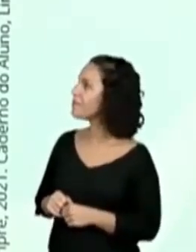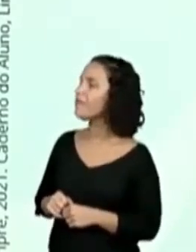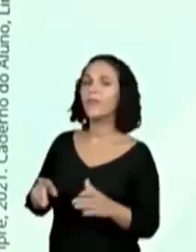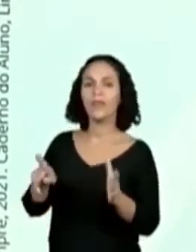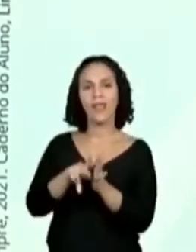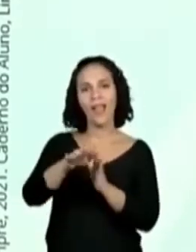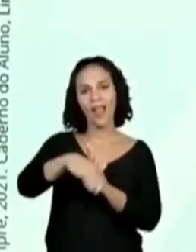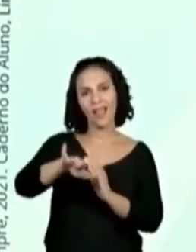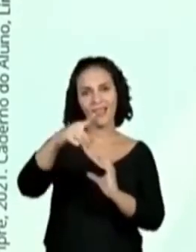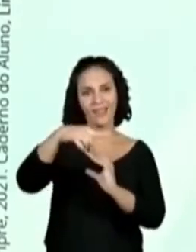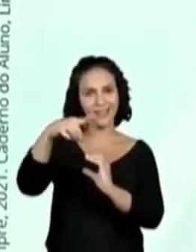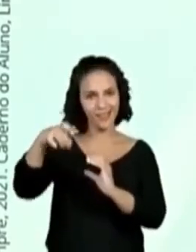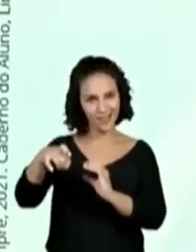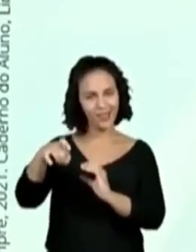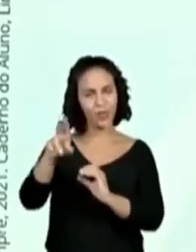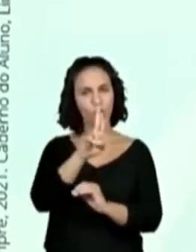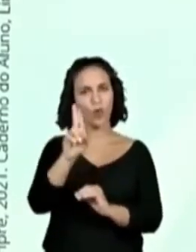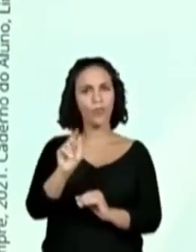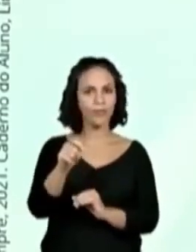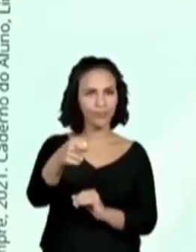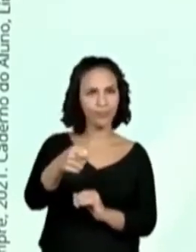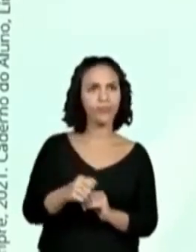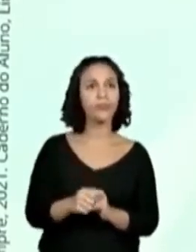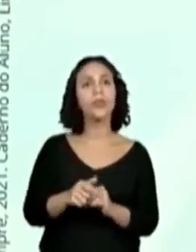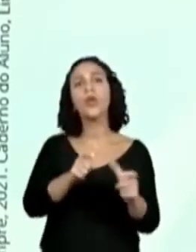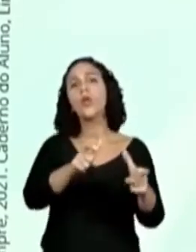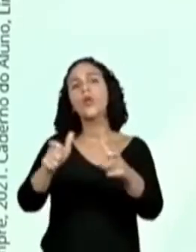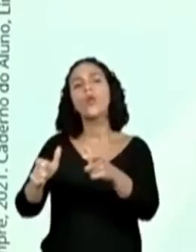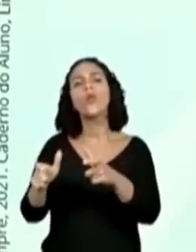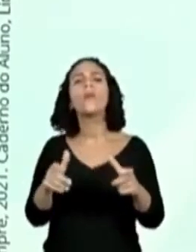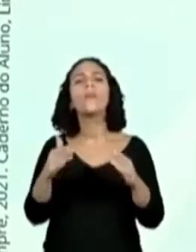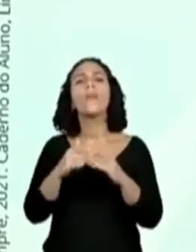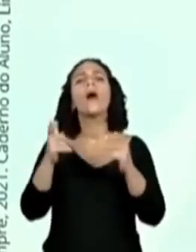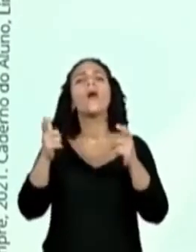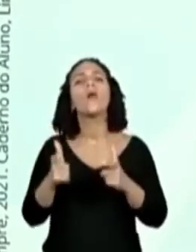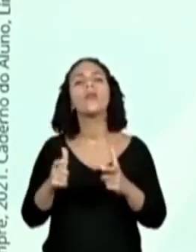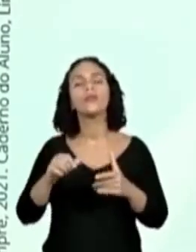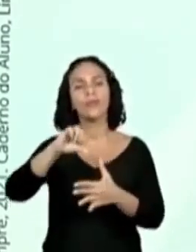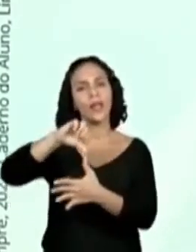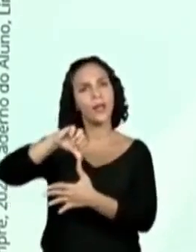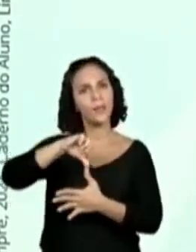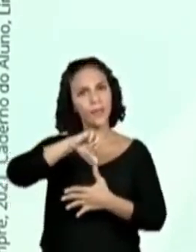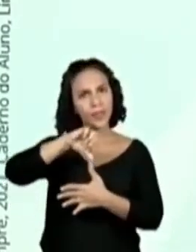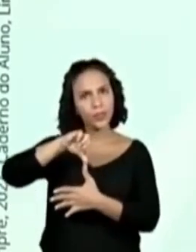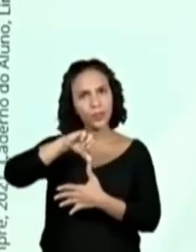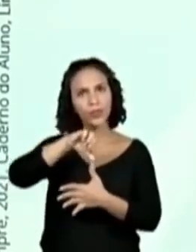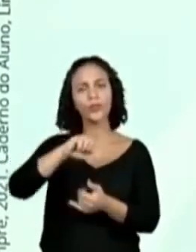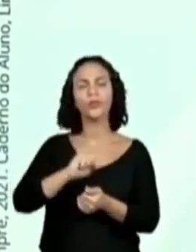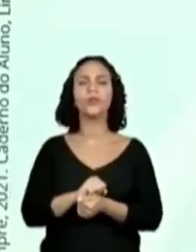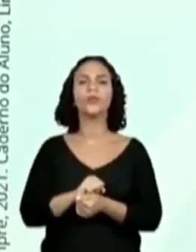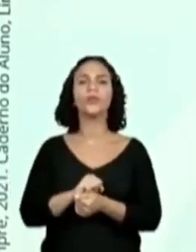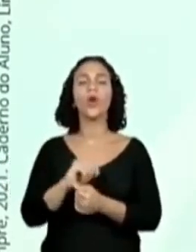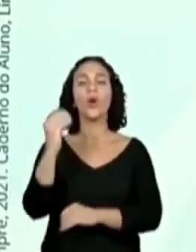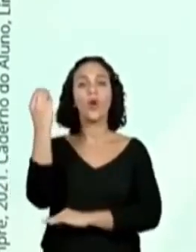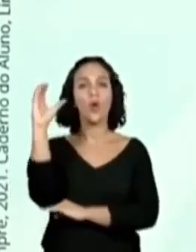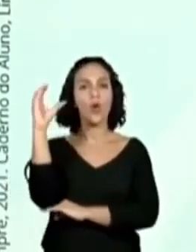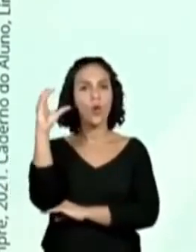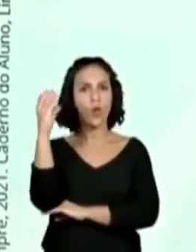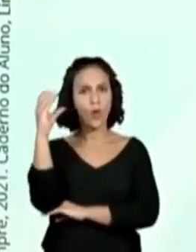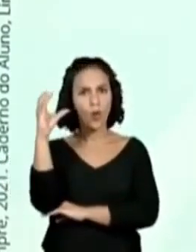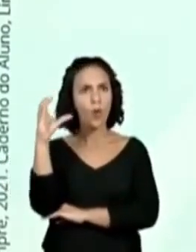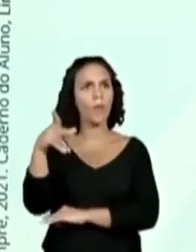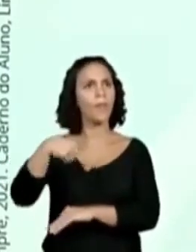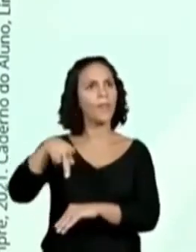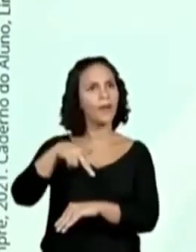terrestres, a distribuição geográfica é o lugar onde habita, a América do Sul, do leste